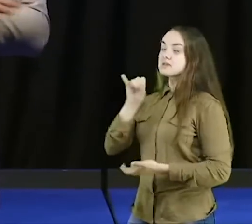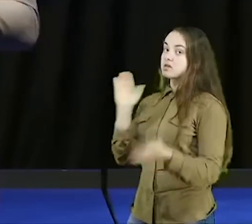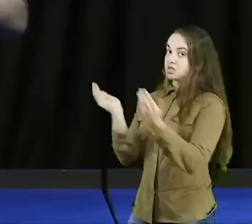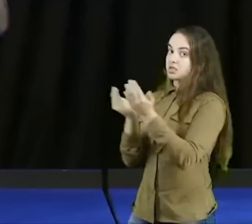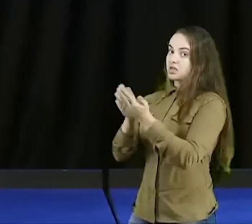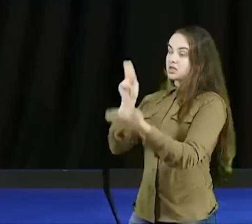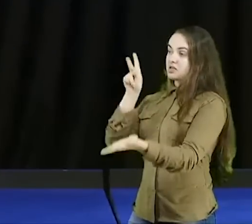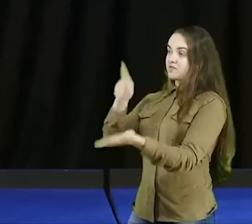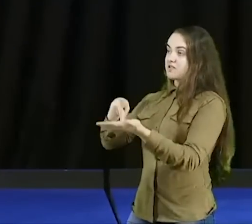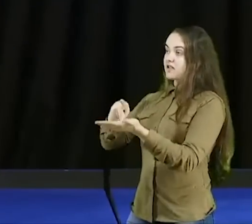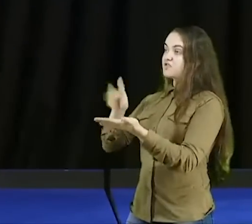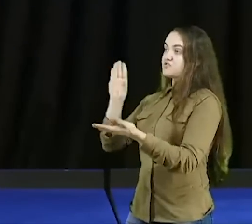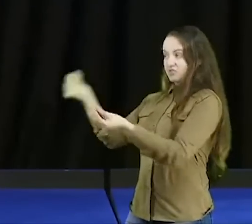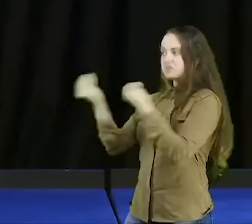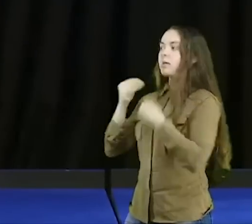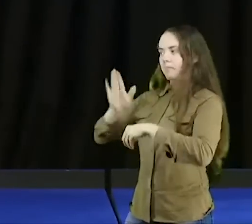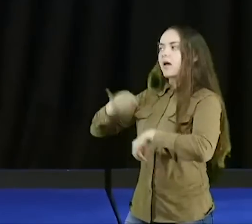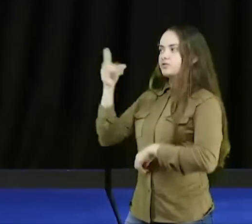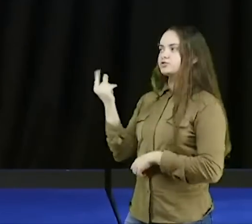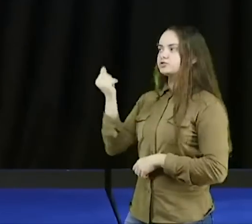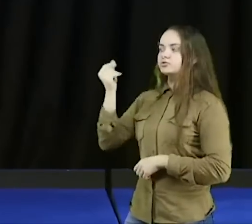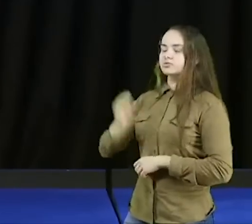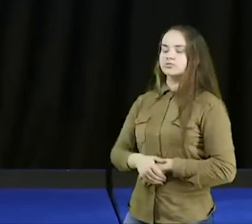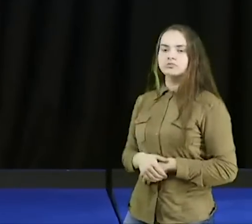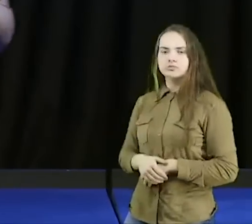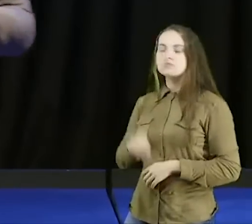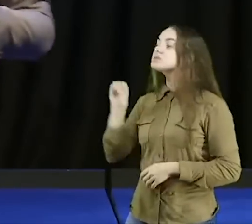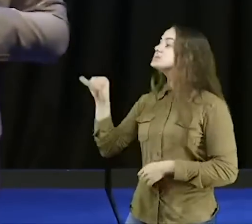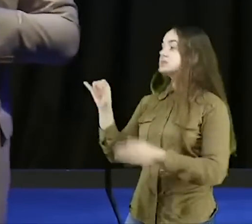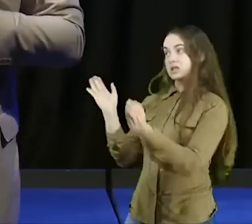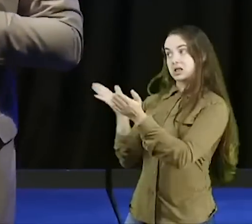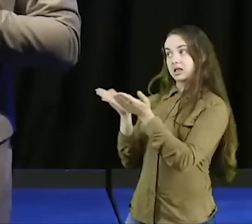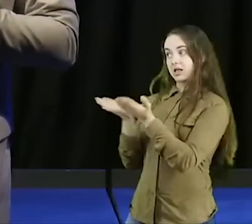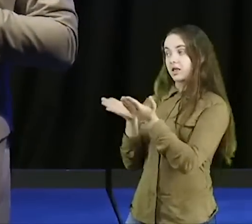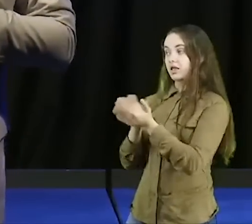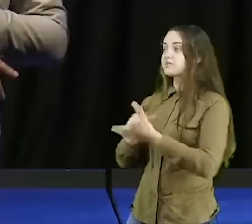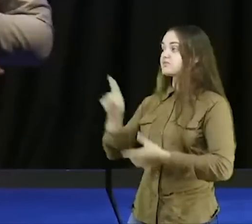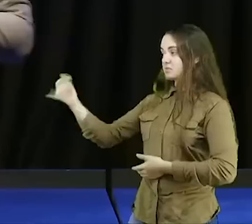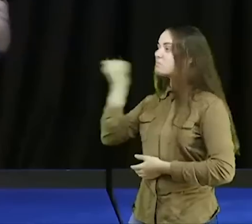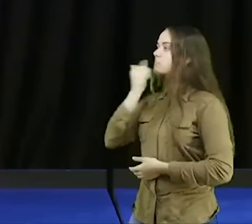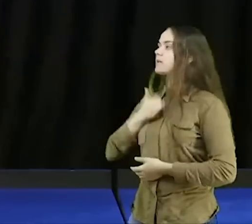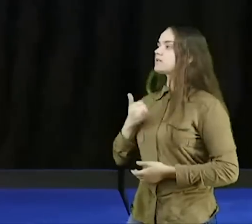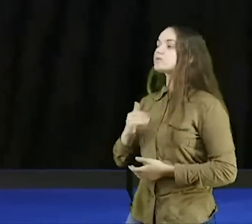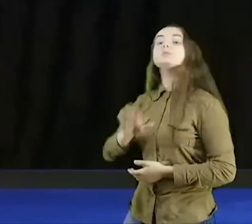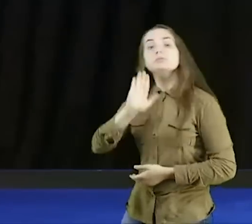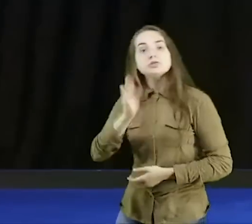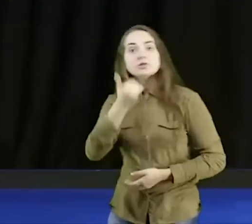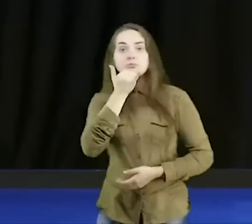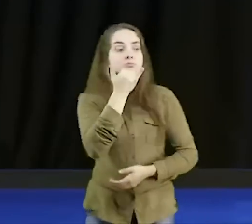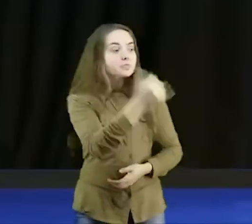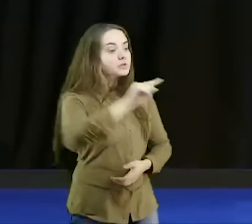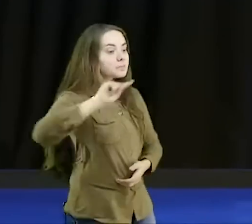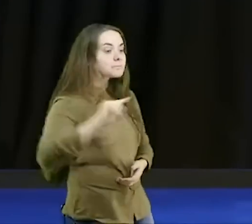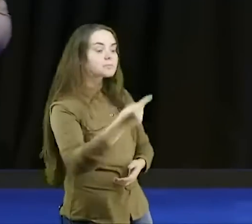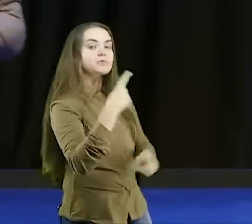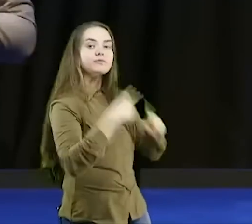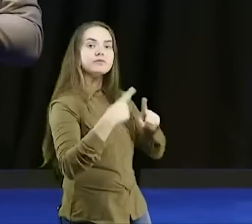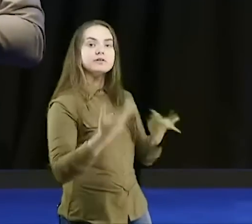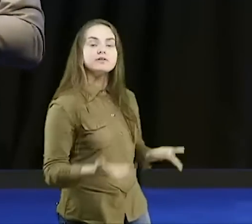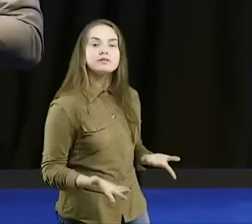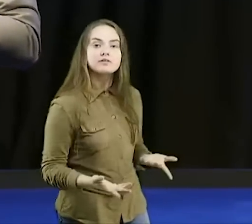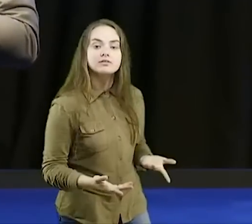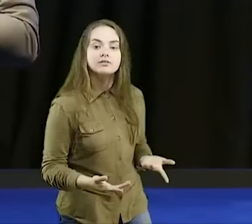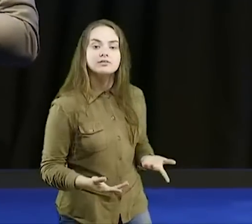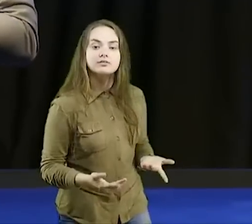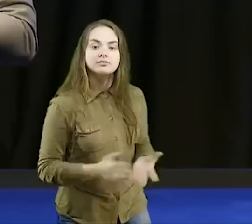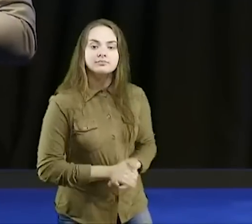você já deu tudo que você tinha para ele, se você fosse crente, você ia me perdoar, e você já perdoou ele mil vezes, você perdoou a milésima